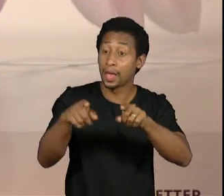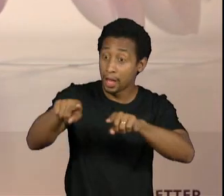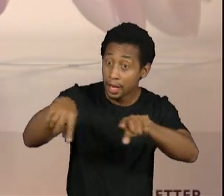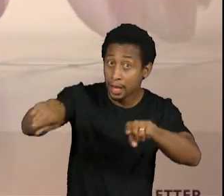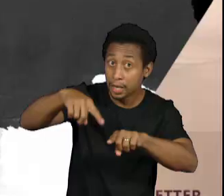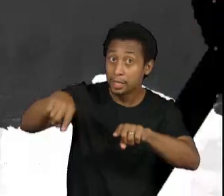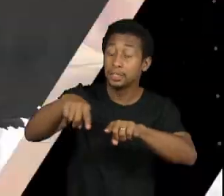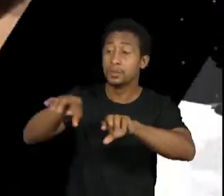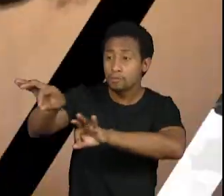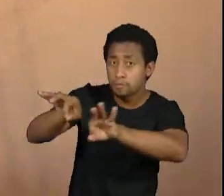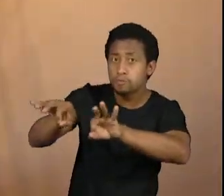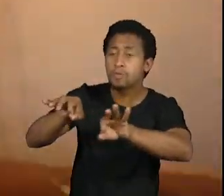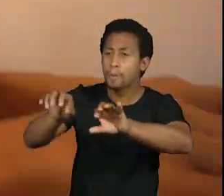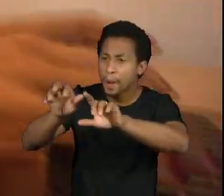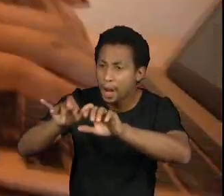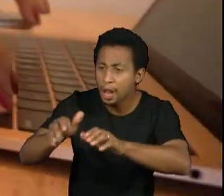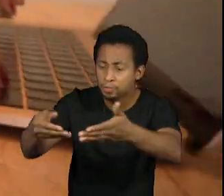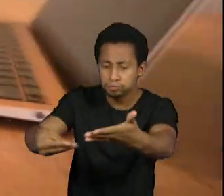principalmente isso.